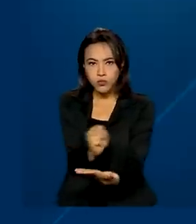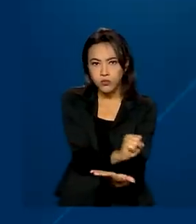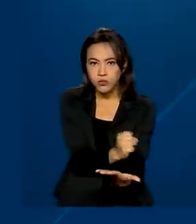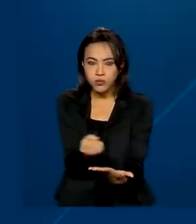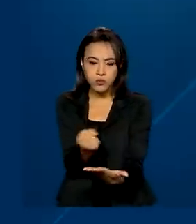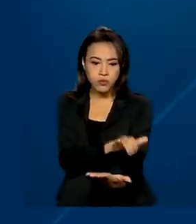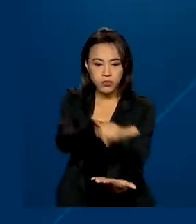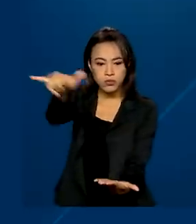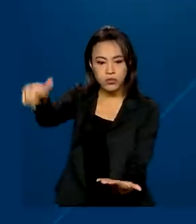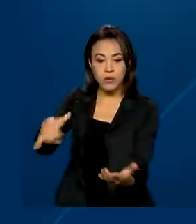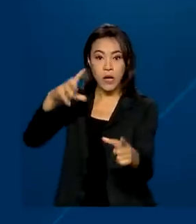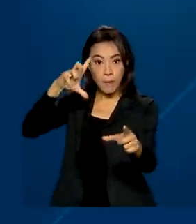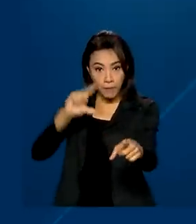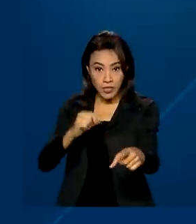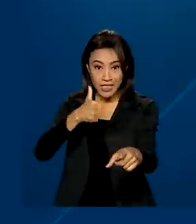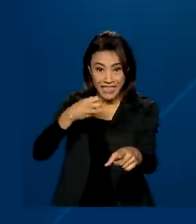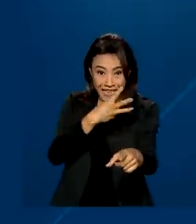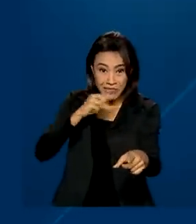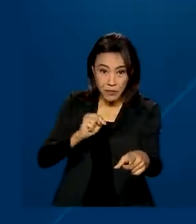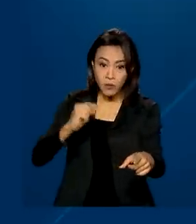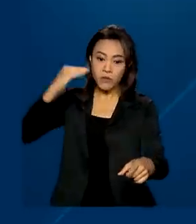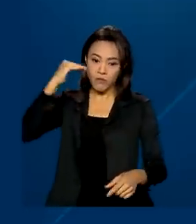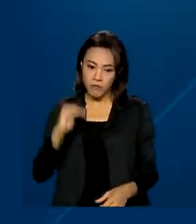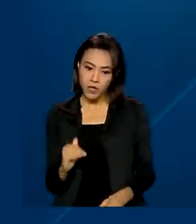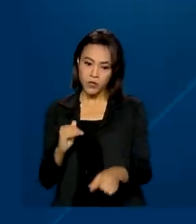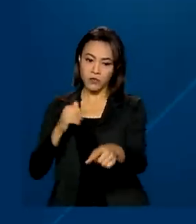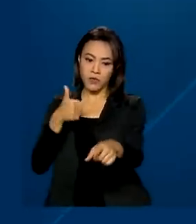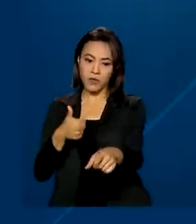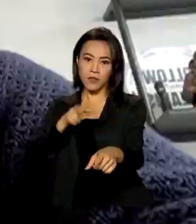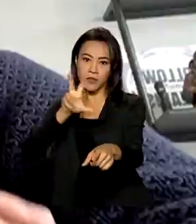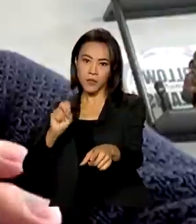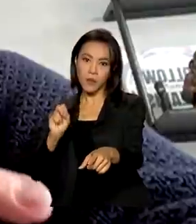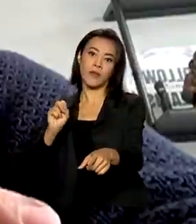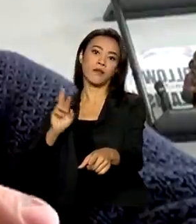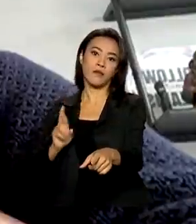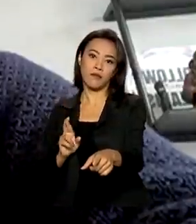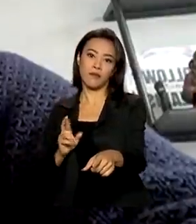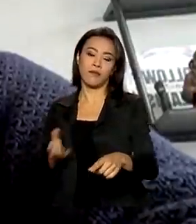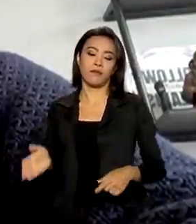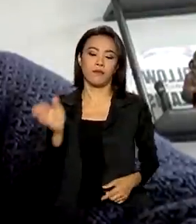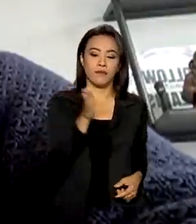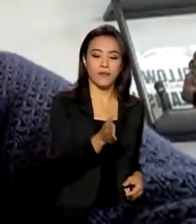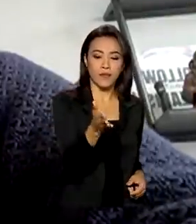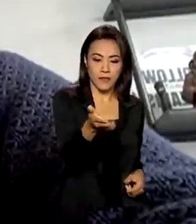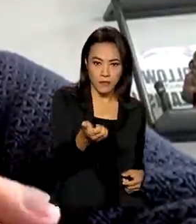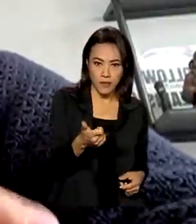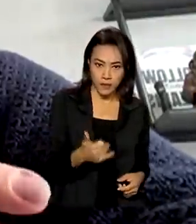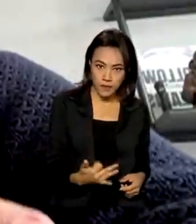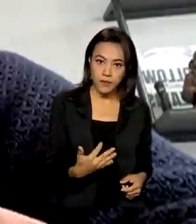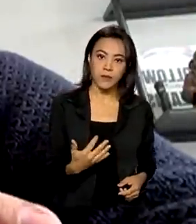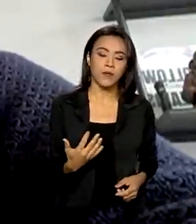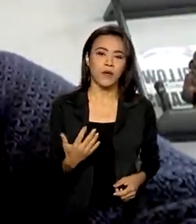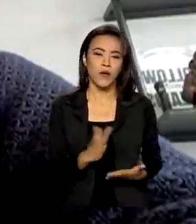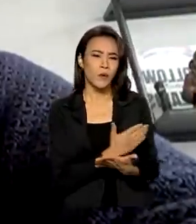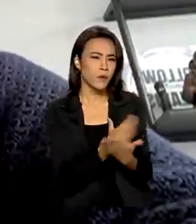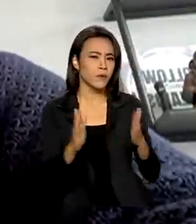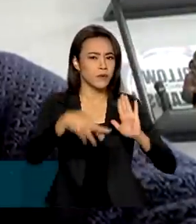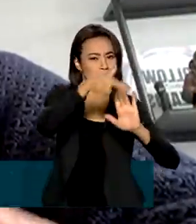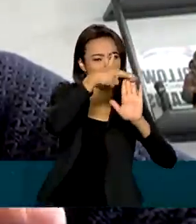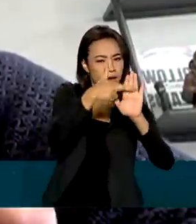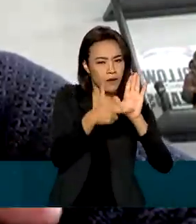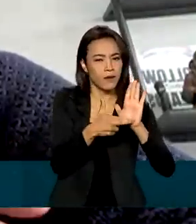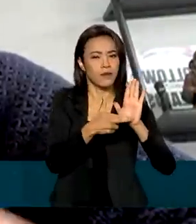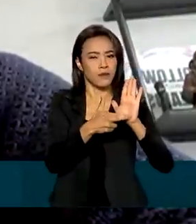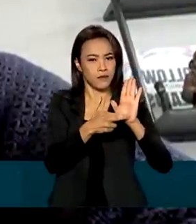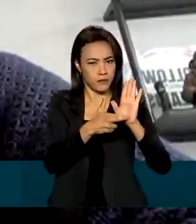baixou de 13 mil reais para 150 reais. Alinha algumas regras do nosso